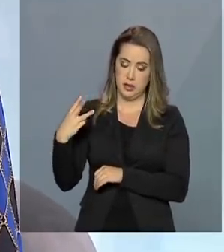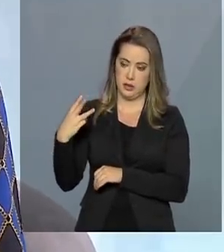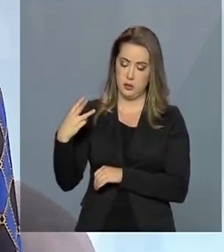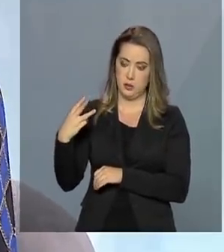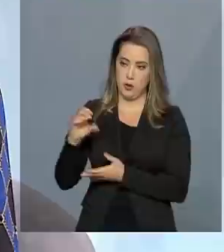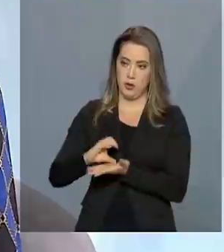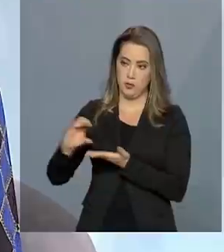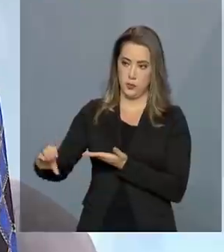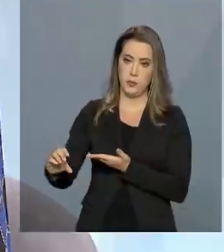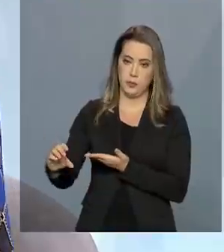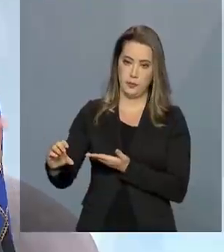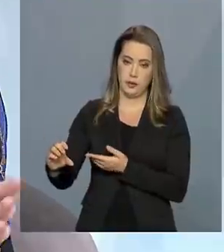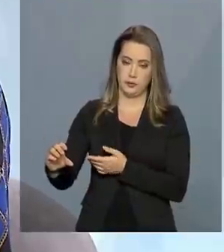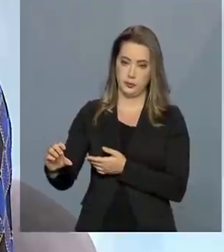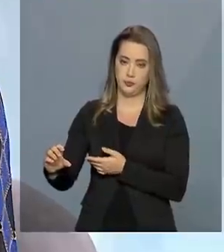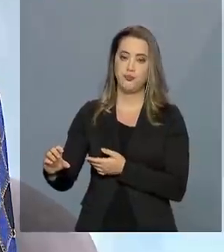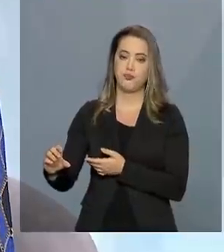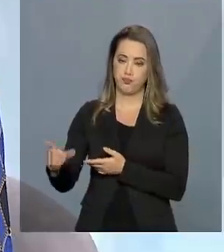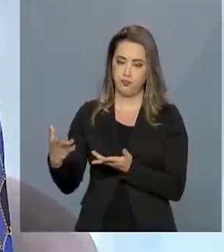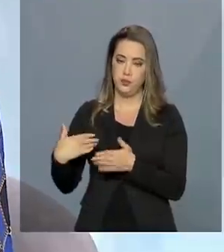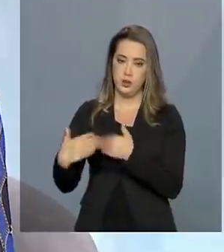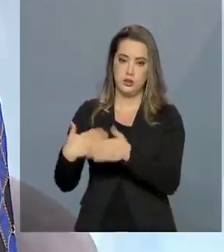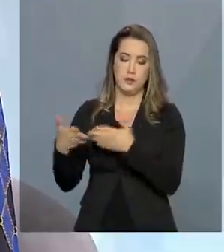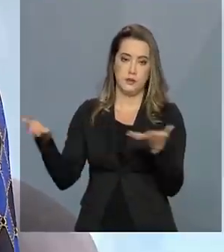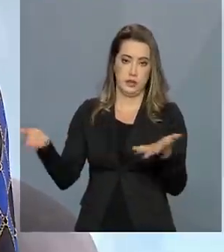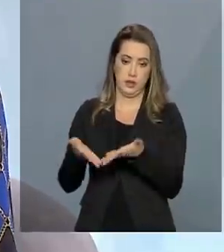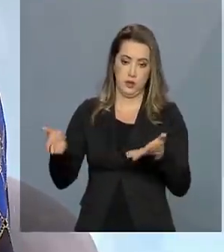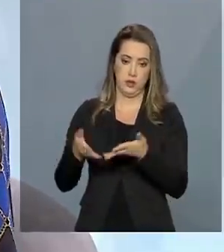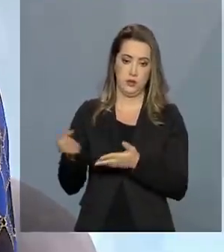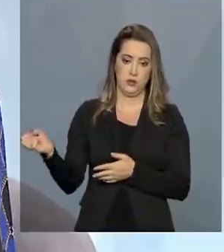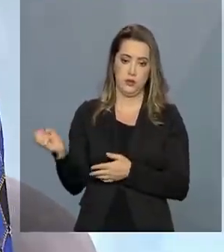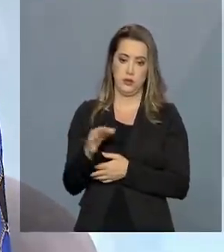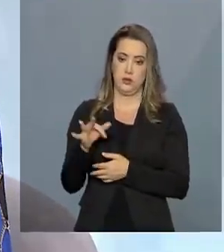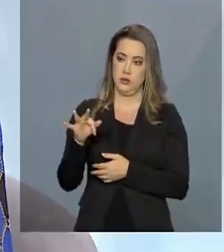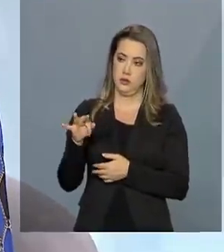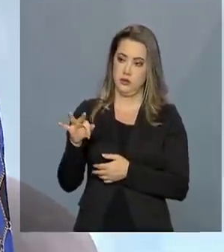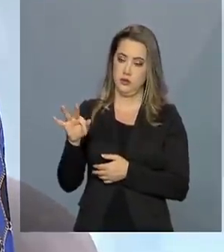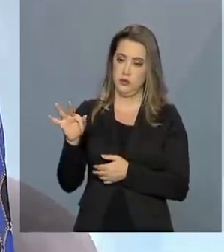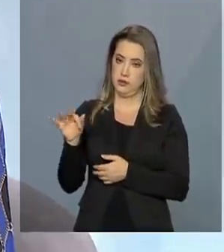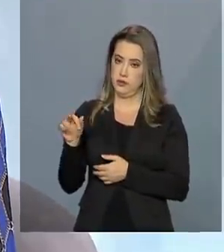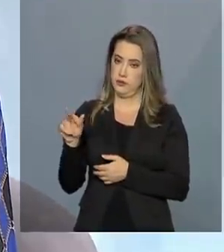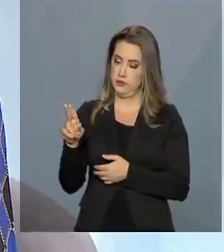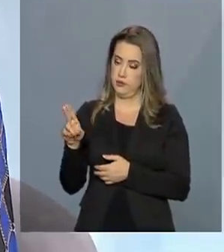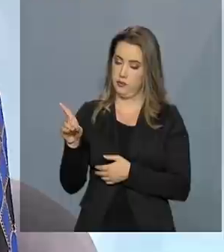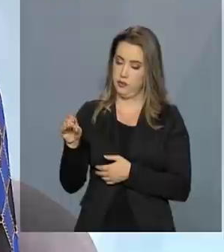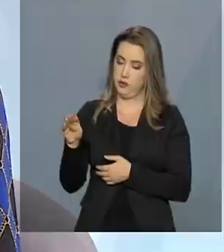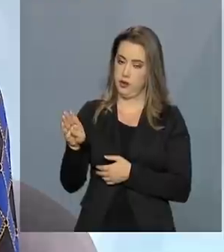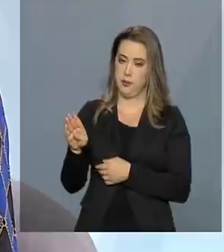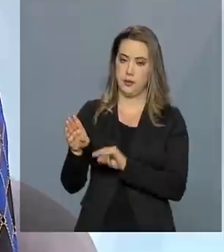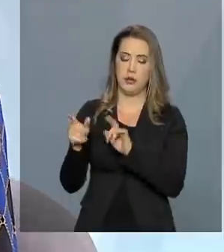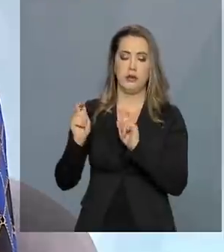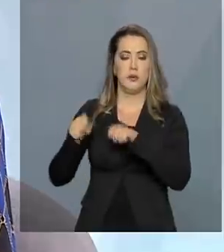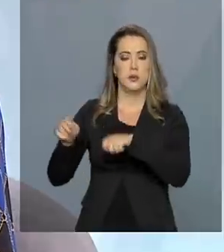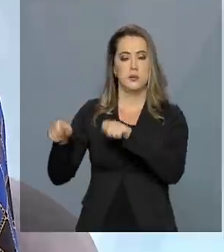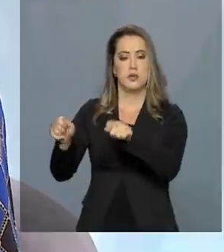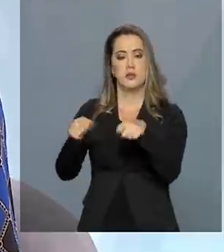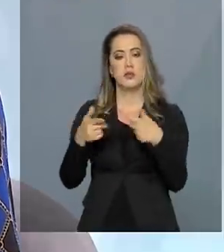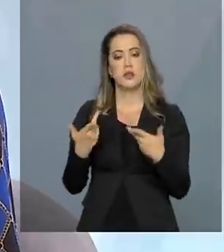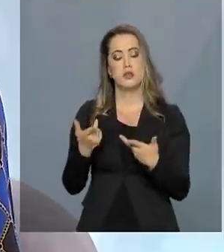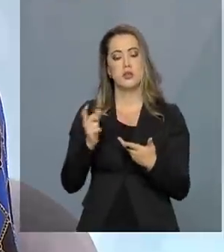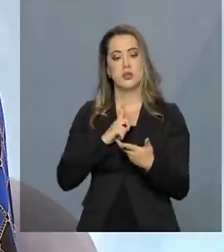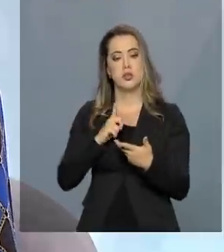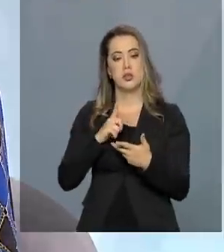que foi desenvolvida agora para o novo Fundeb, vai haver a possibilidade